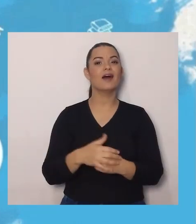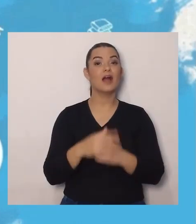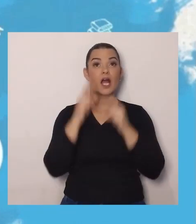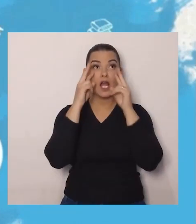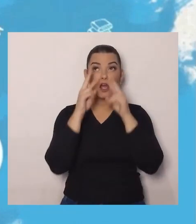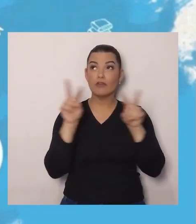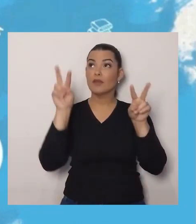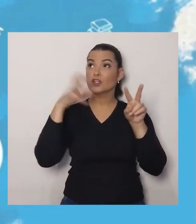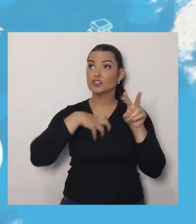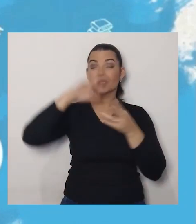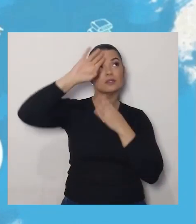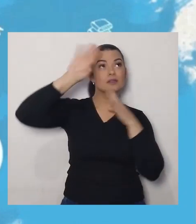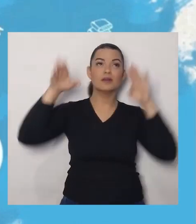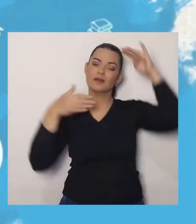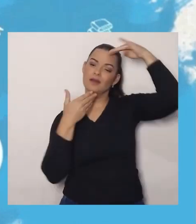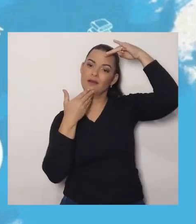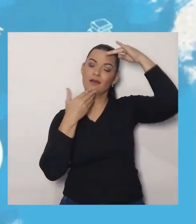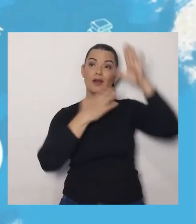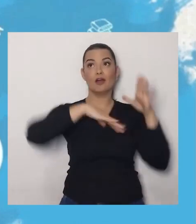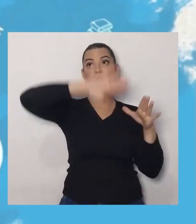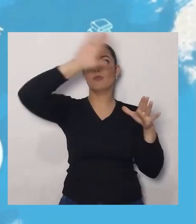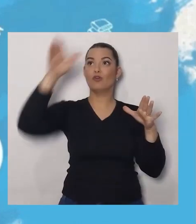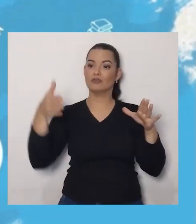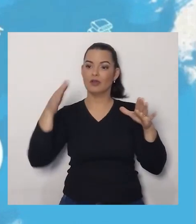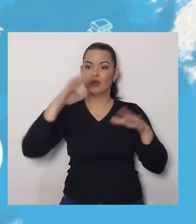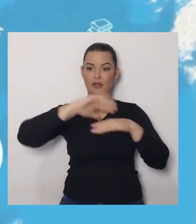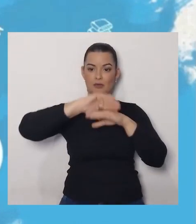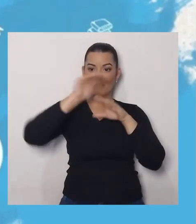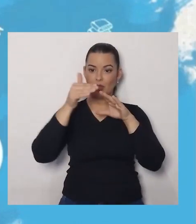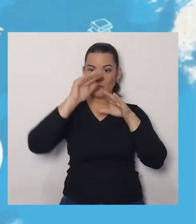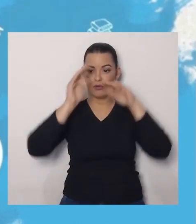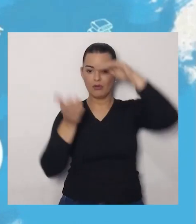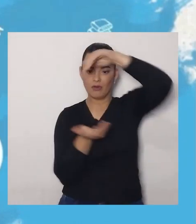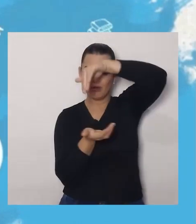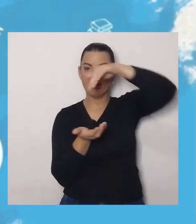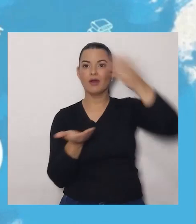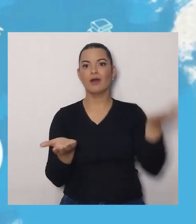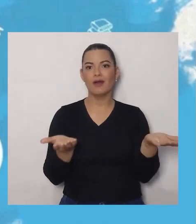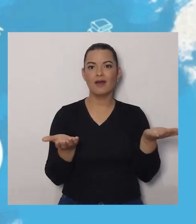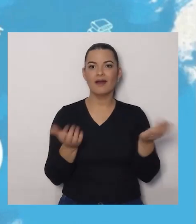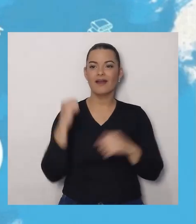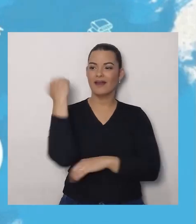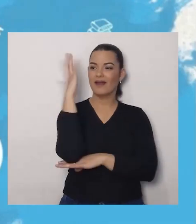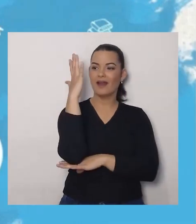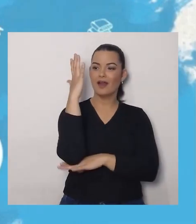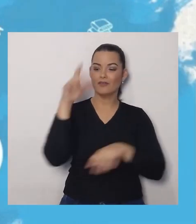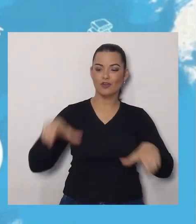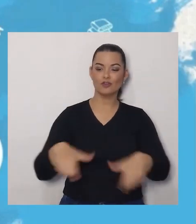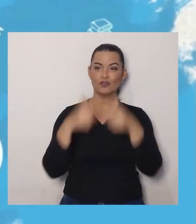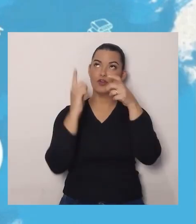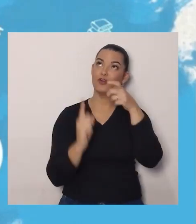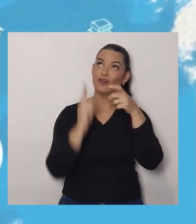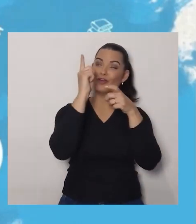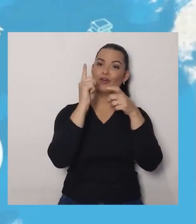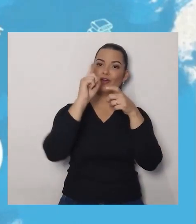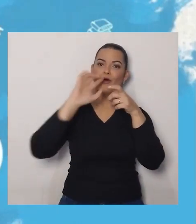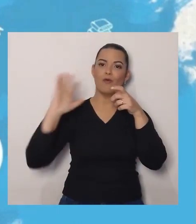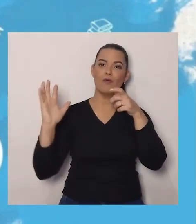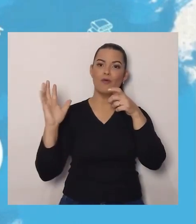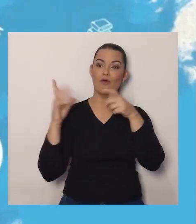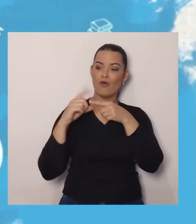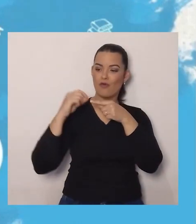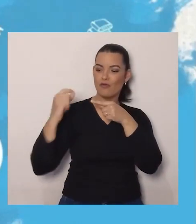montanha fica embaixo. E a árvore? Tem o tronco em cima. E a folhagem na parte de baixo.